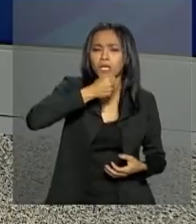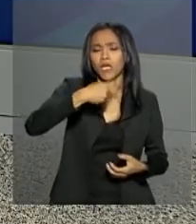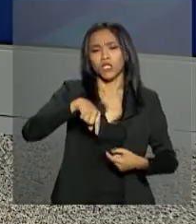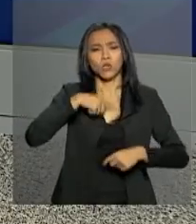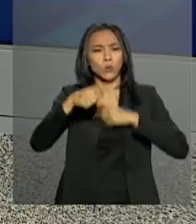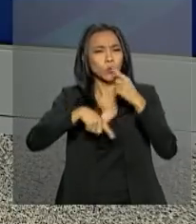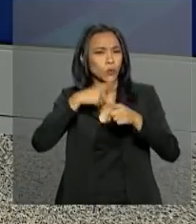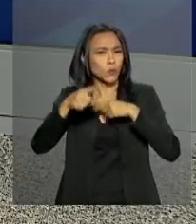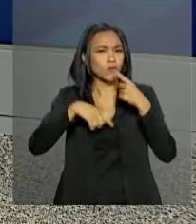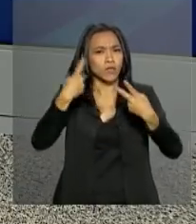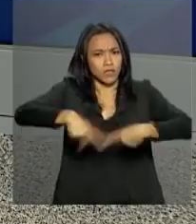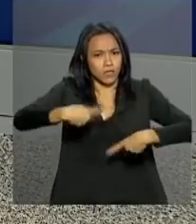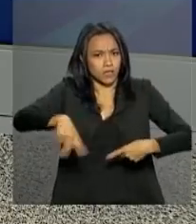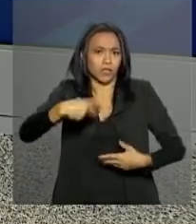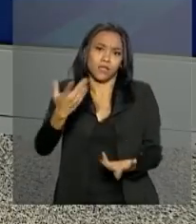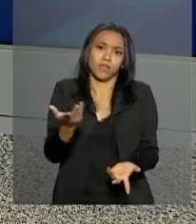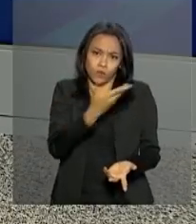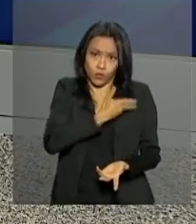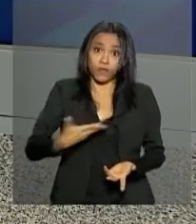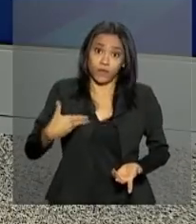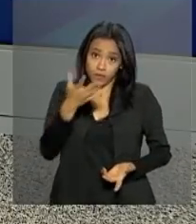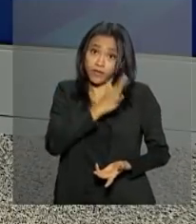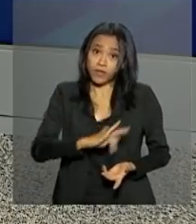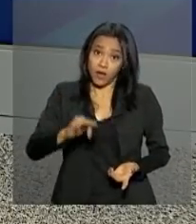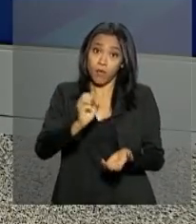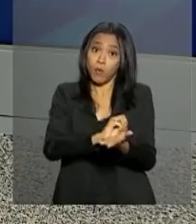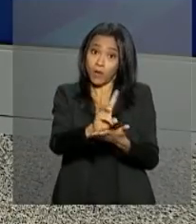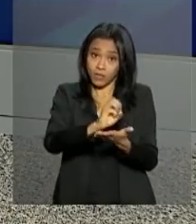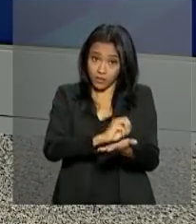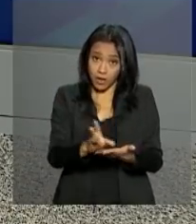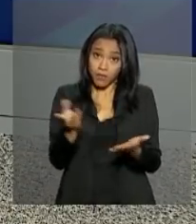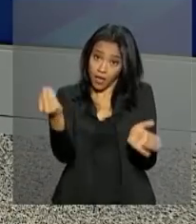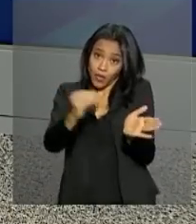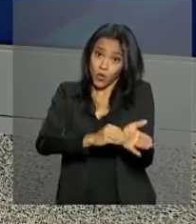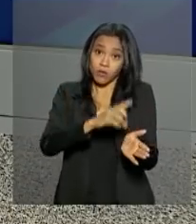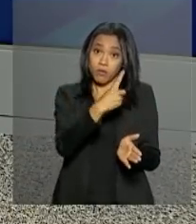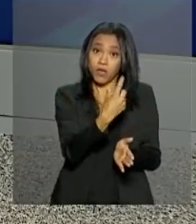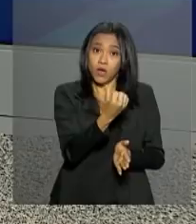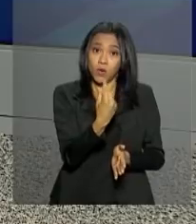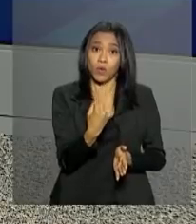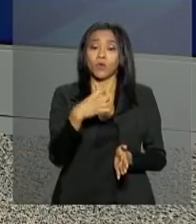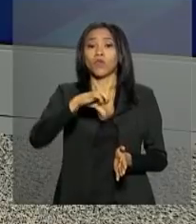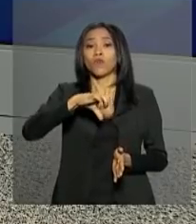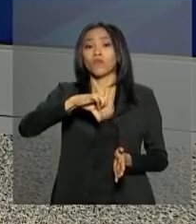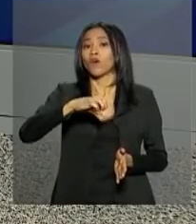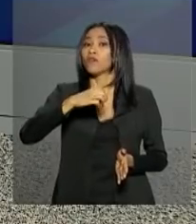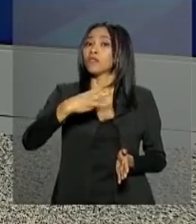sobre programas e ações do governo federal para o nosso WhatsApp. Anote aí, 61Brasília